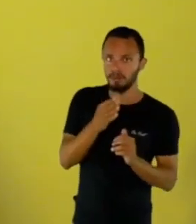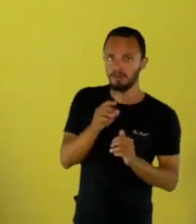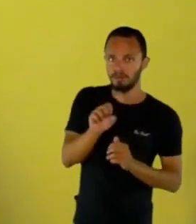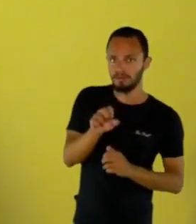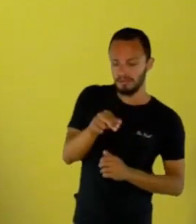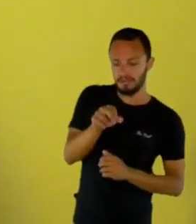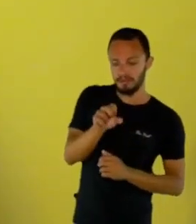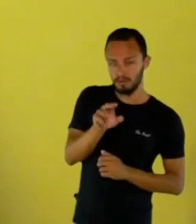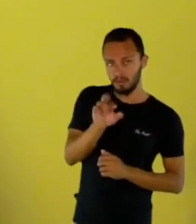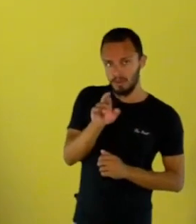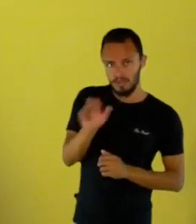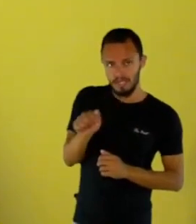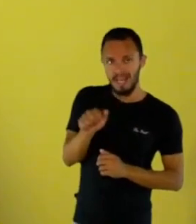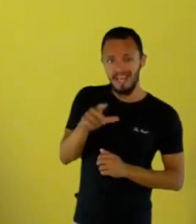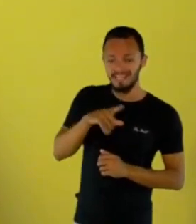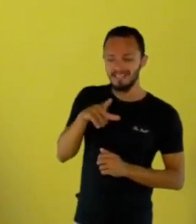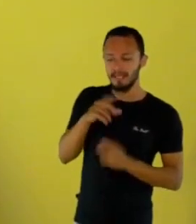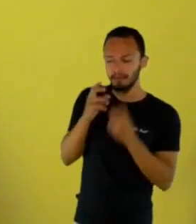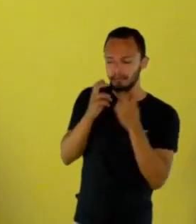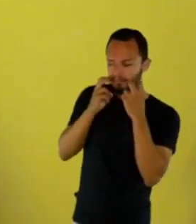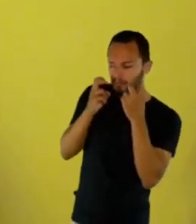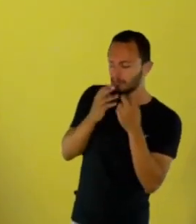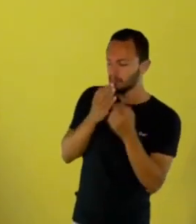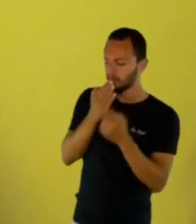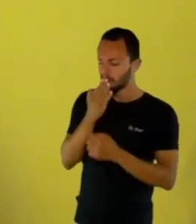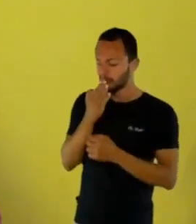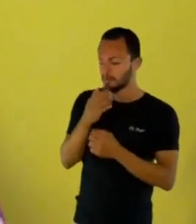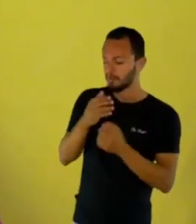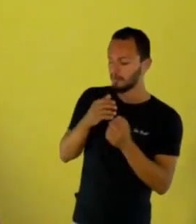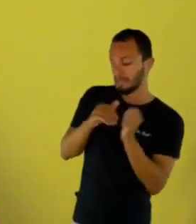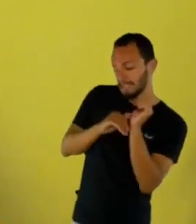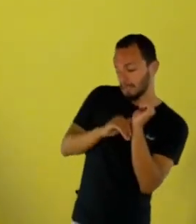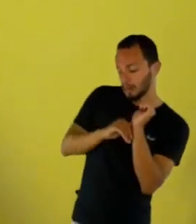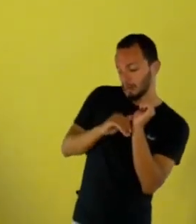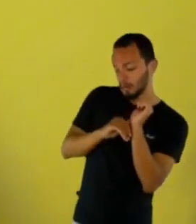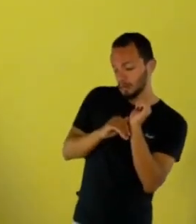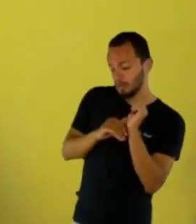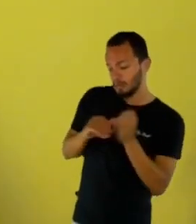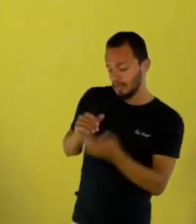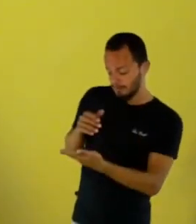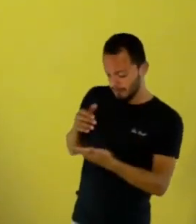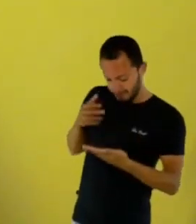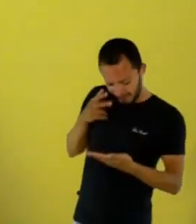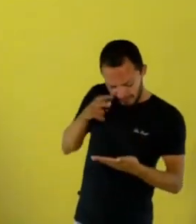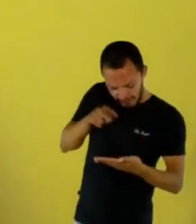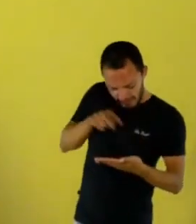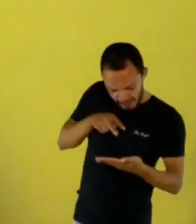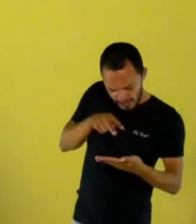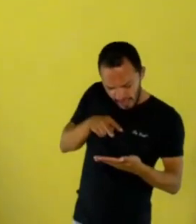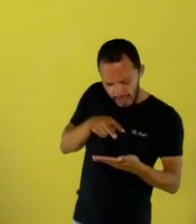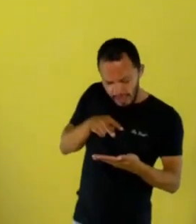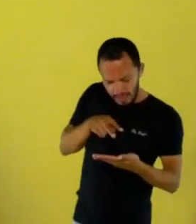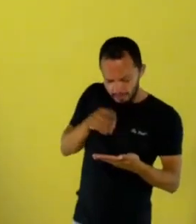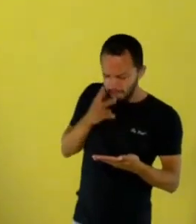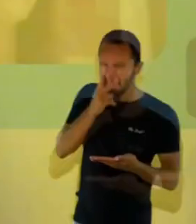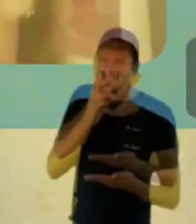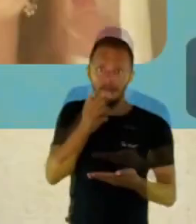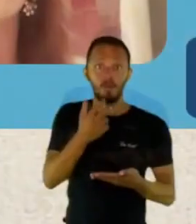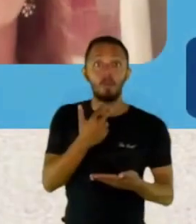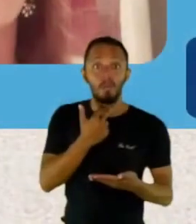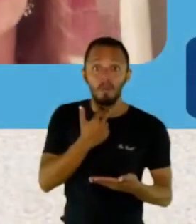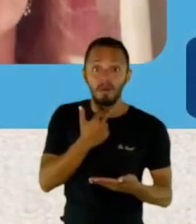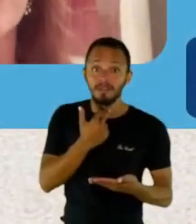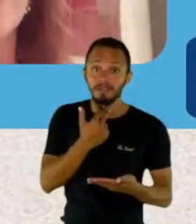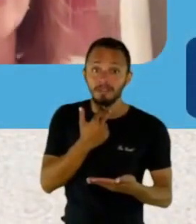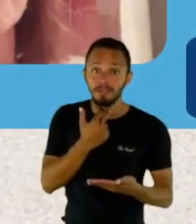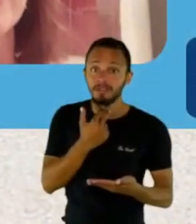pudor, né? Que às vezes é um posto assim, que não pode nem ler sobre o assunto, sabe? Mas